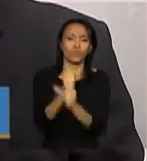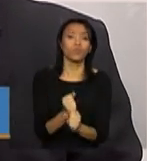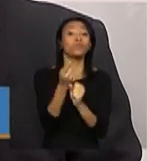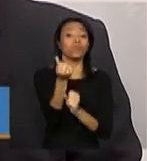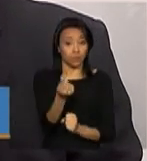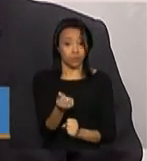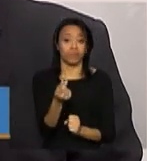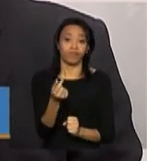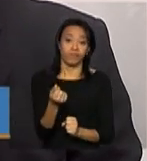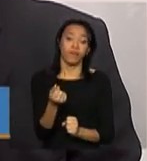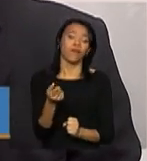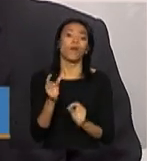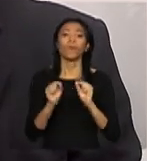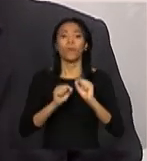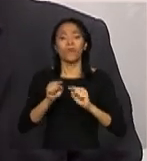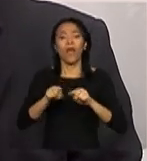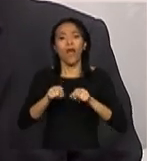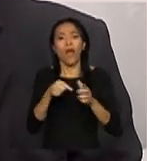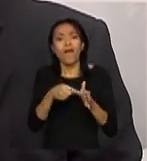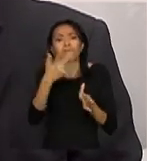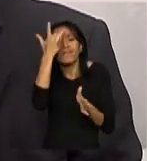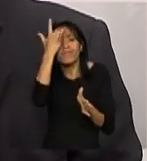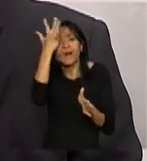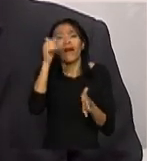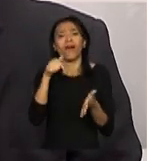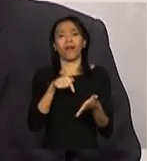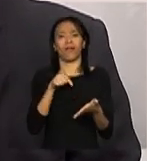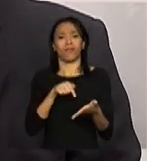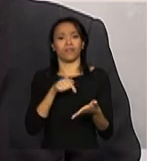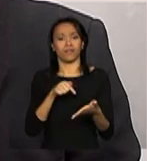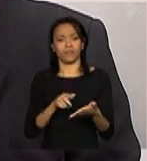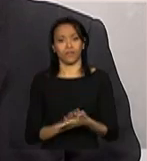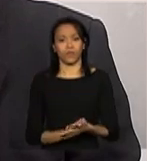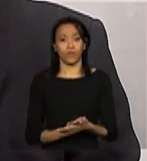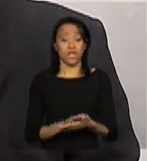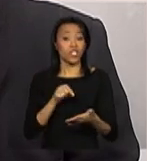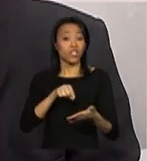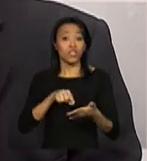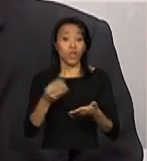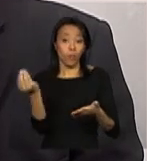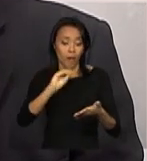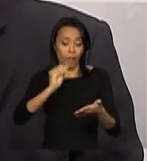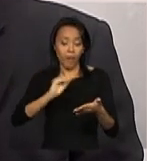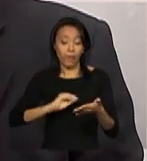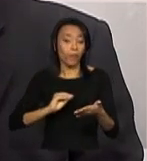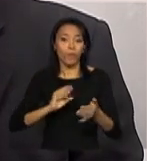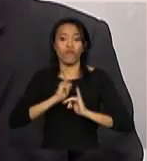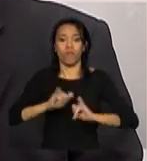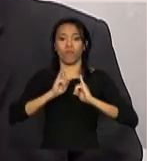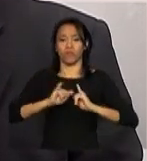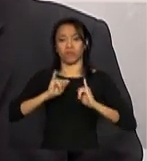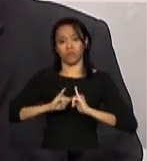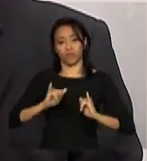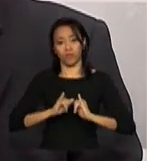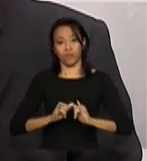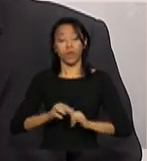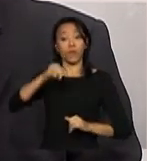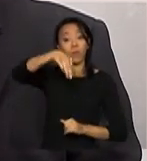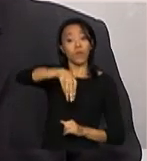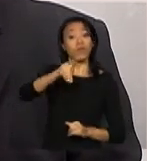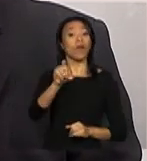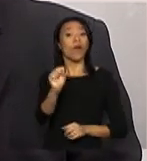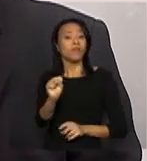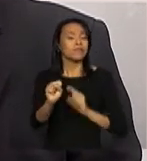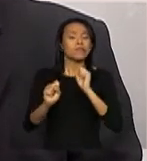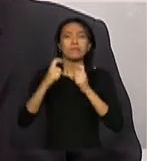facilitar o preenchimento dessas informações. O Ministério teve a preocupação